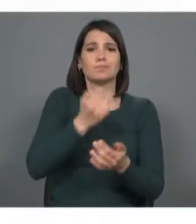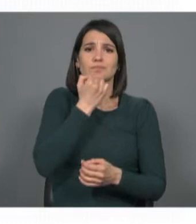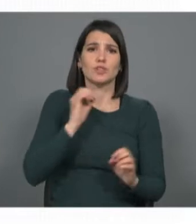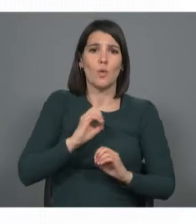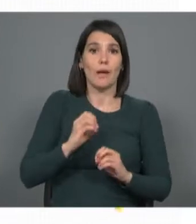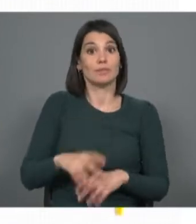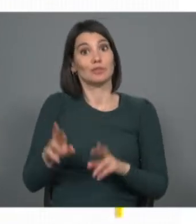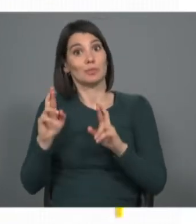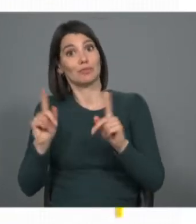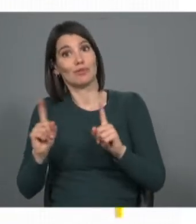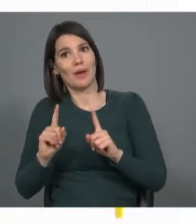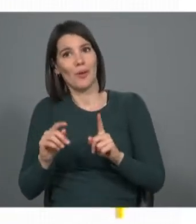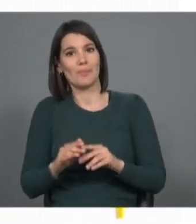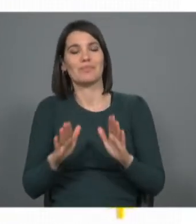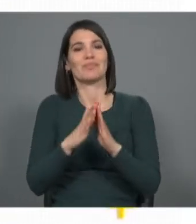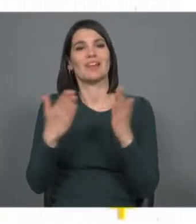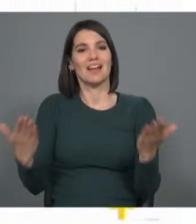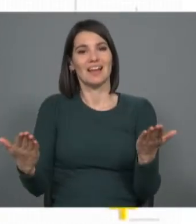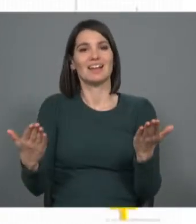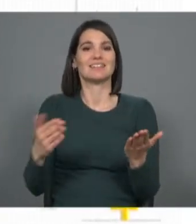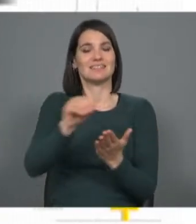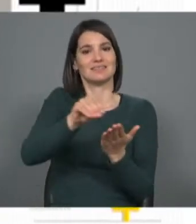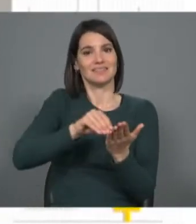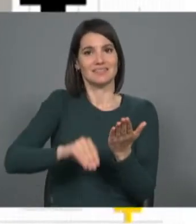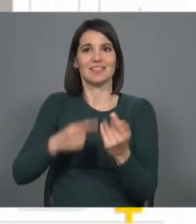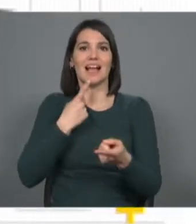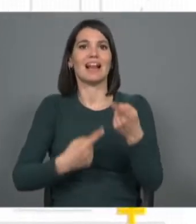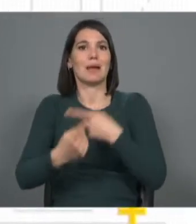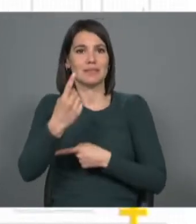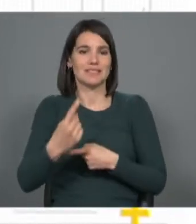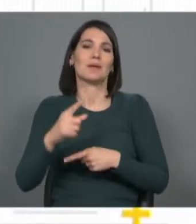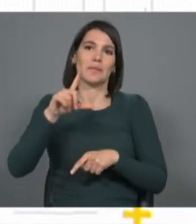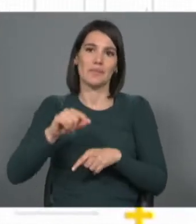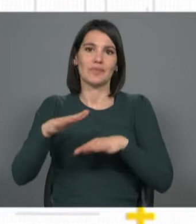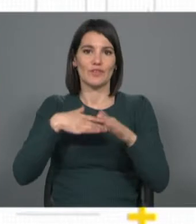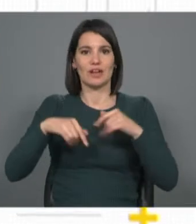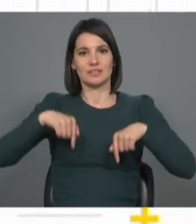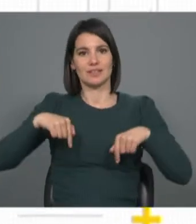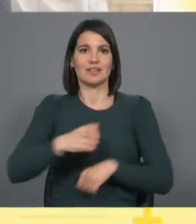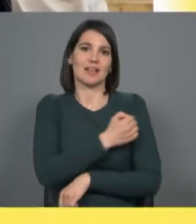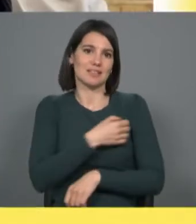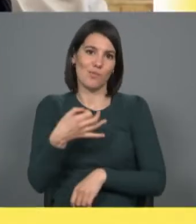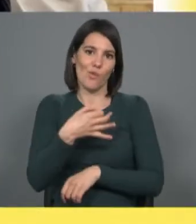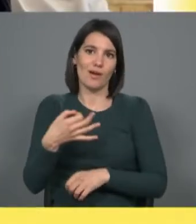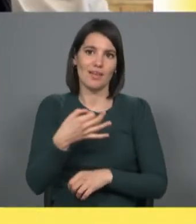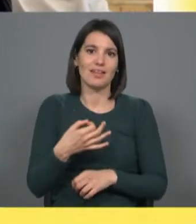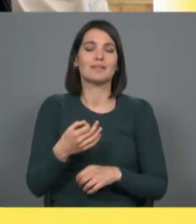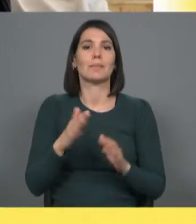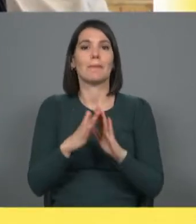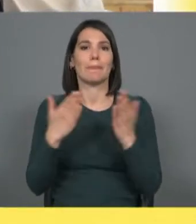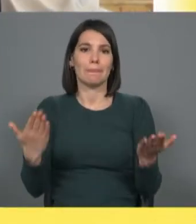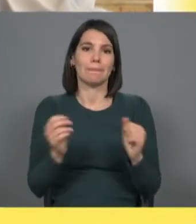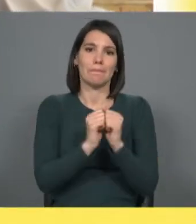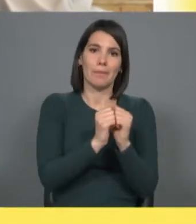o livro… Vamos ao livro… Vamos ao Também é produzido pela Casa da Moeda, seja na sua vertente em